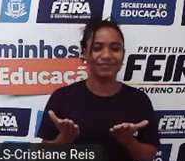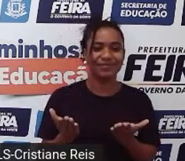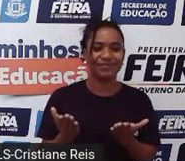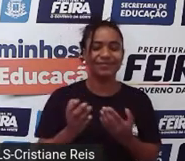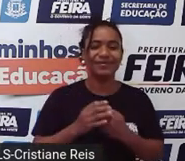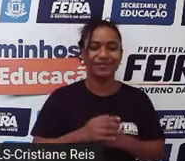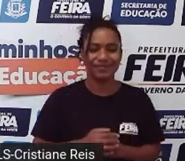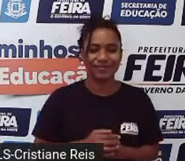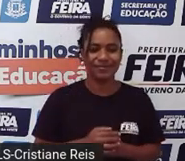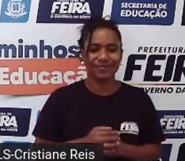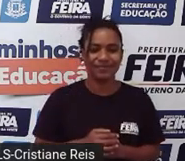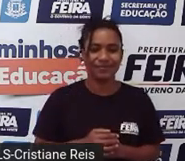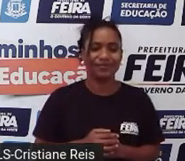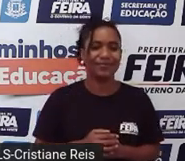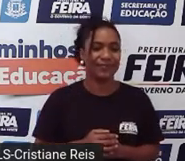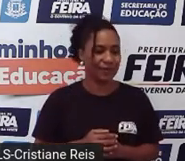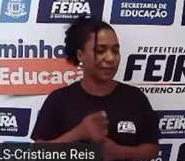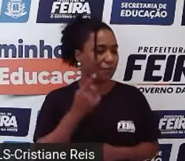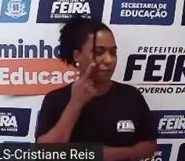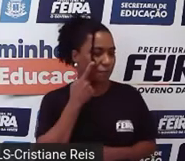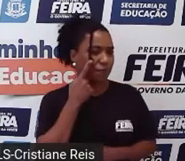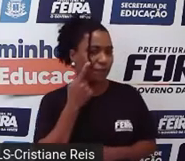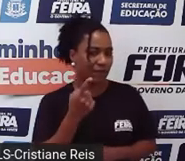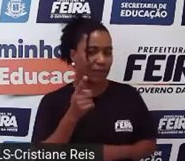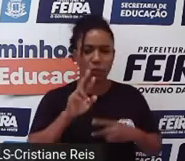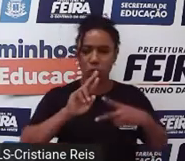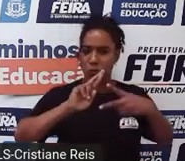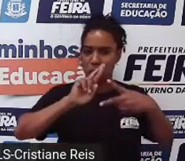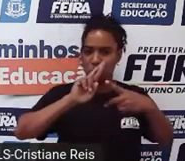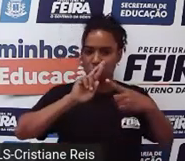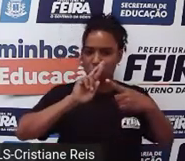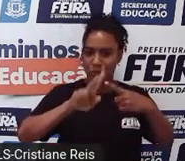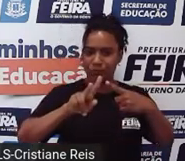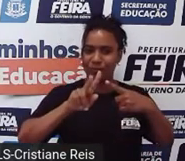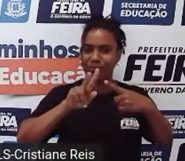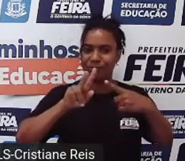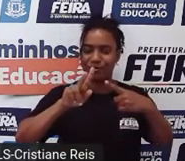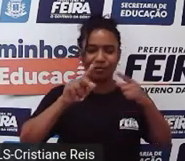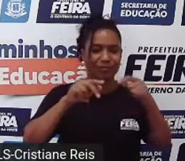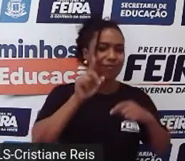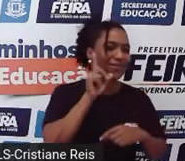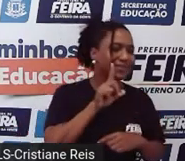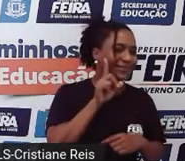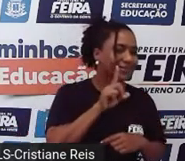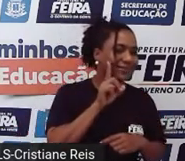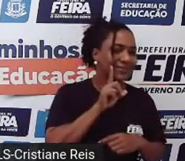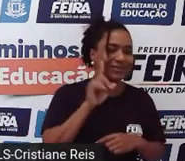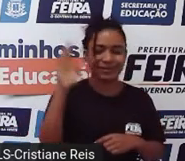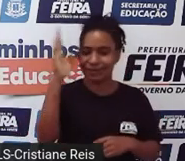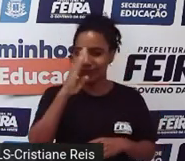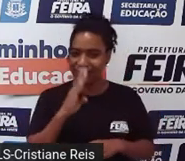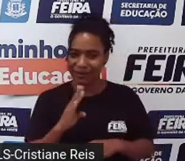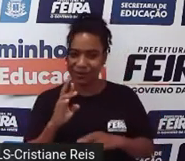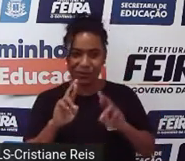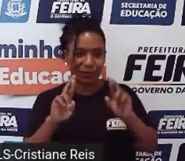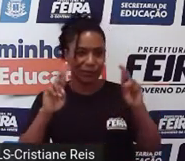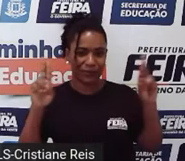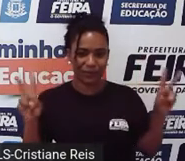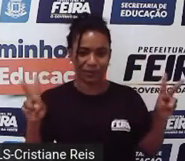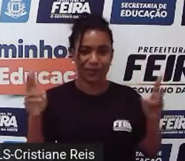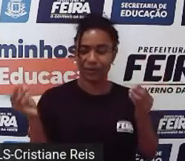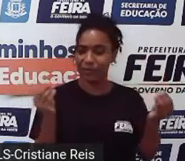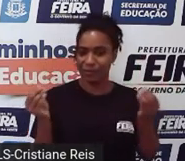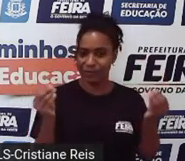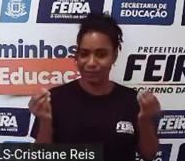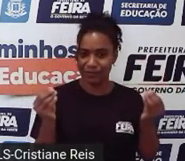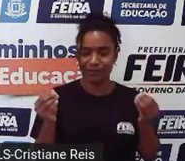Então, o é que a gente observa aqui uma diferença, né? Cultural. Nos Estados Unidos, o verão acontece